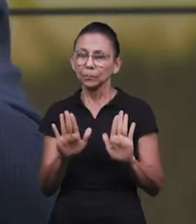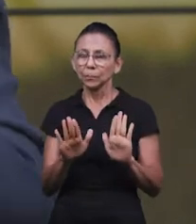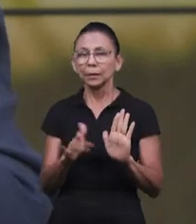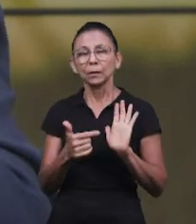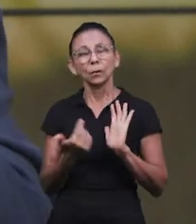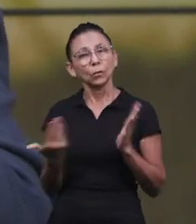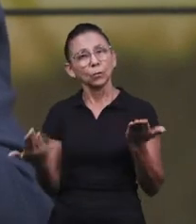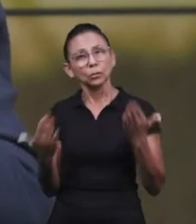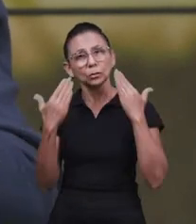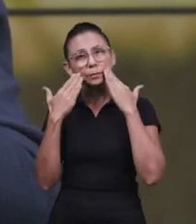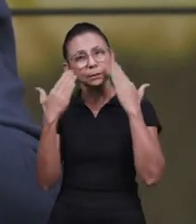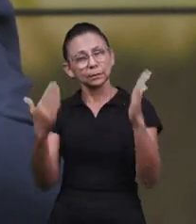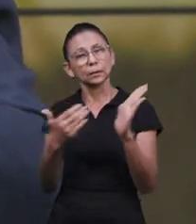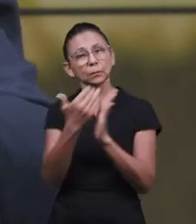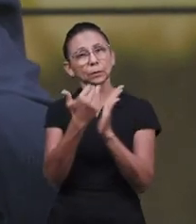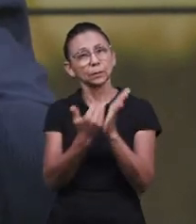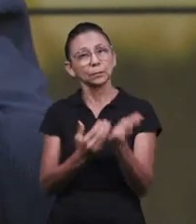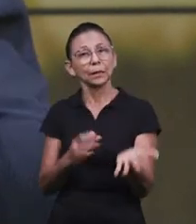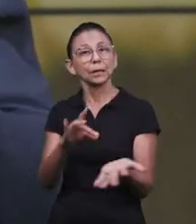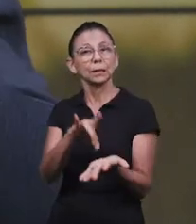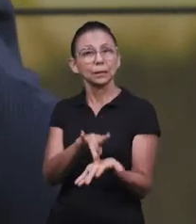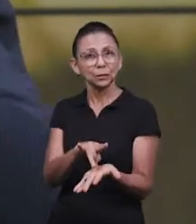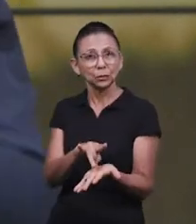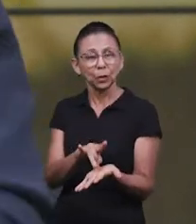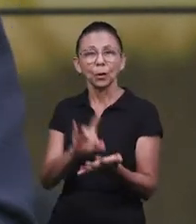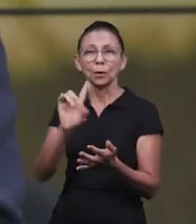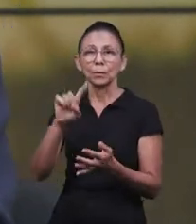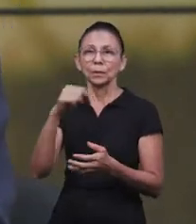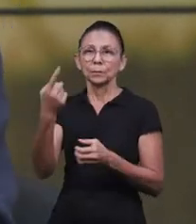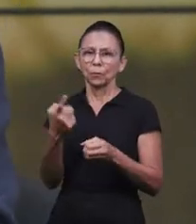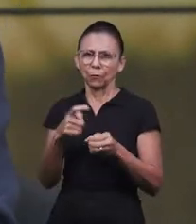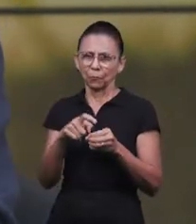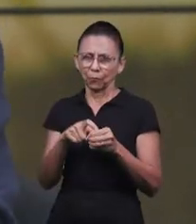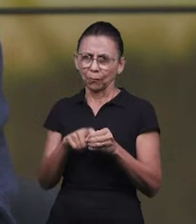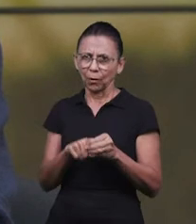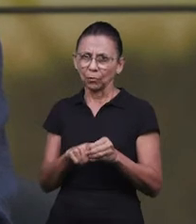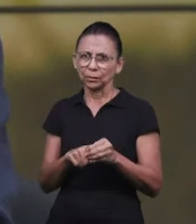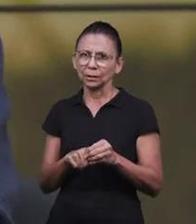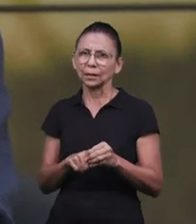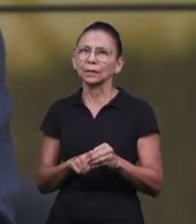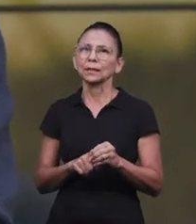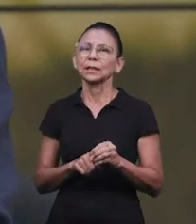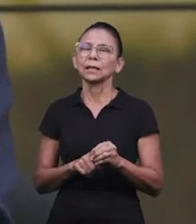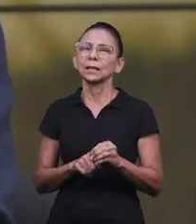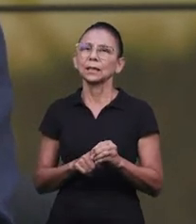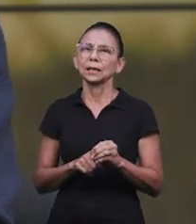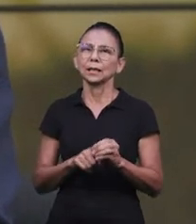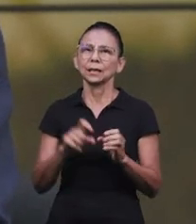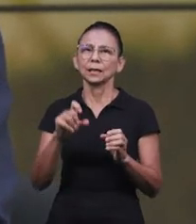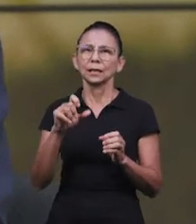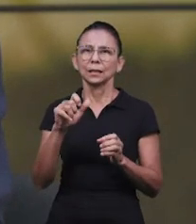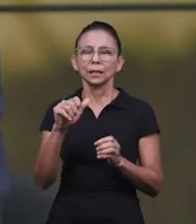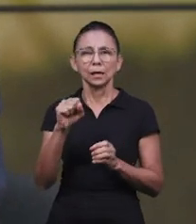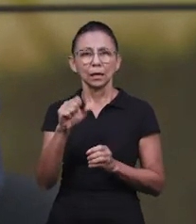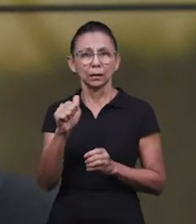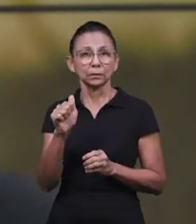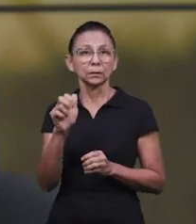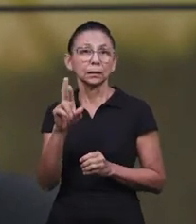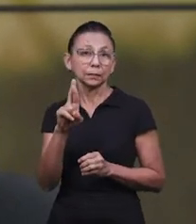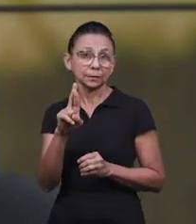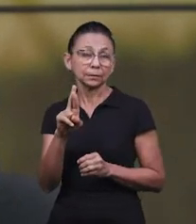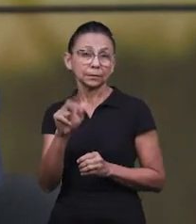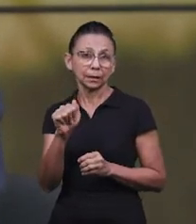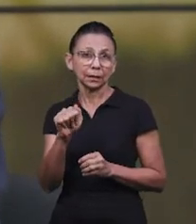muito importante para esse momento que nós estamos vivendo, mas, na sequência, a irmã Sara retorna com as pautas que ela está trazendo para a